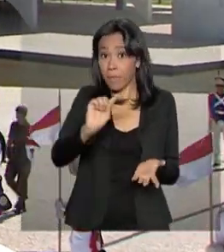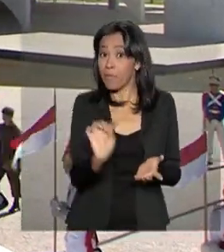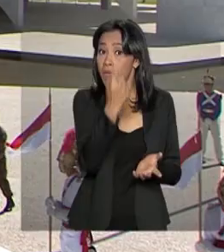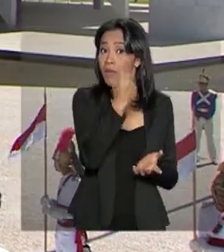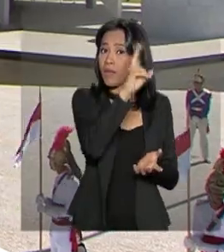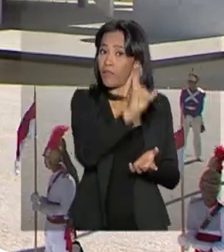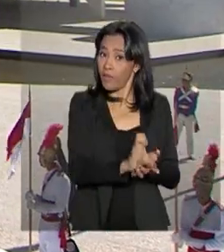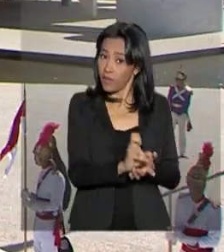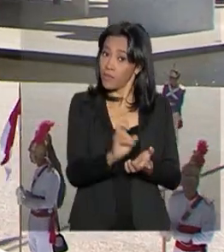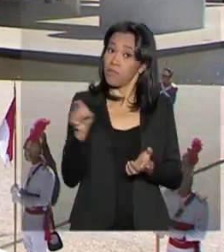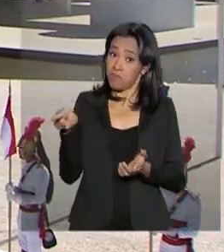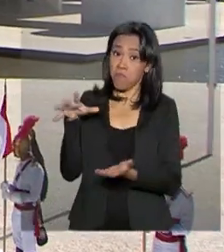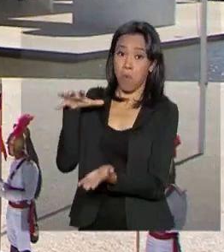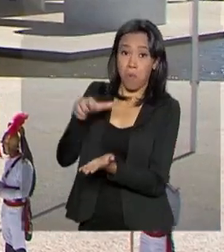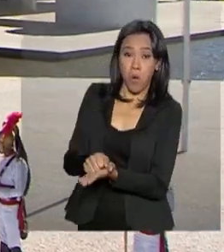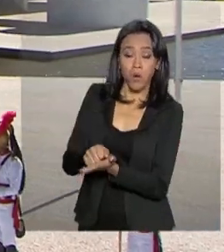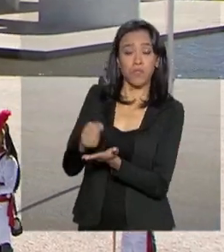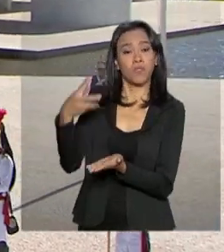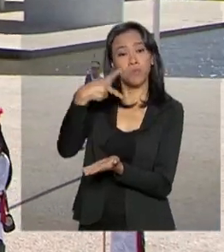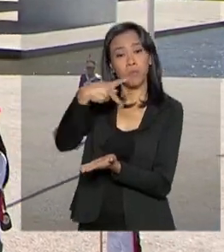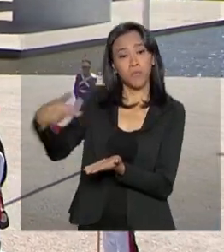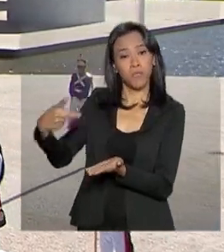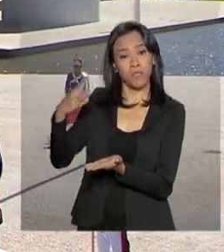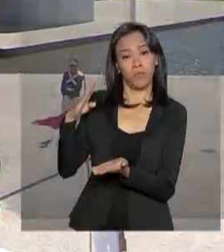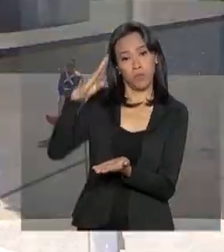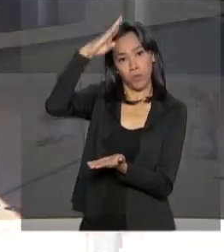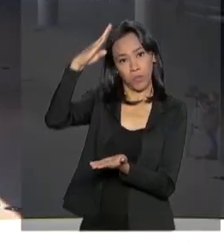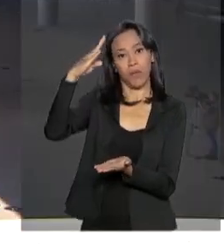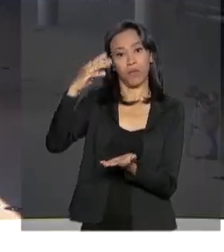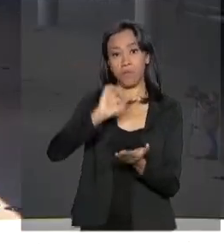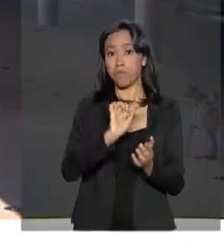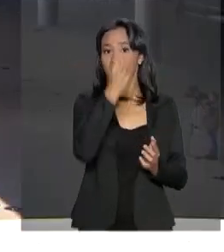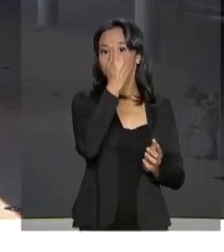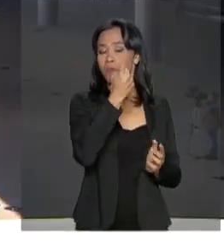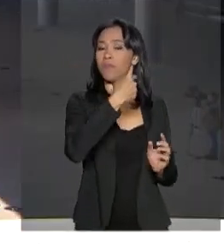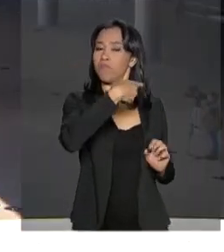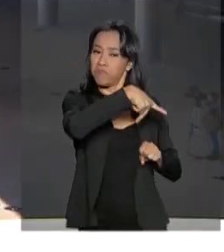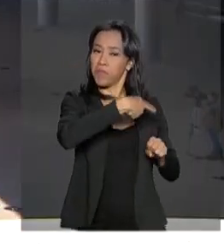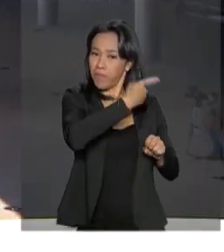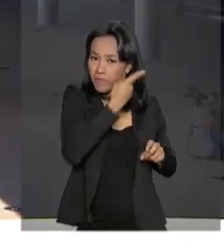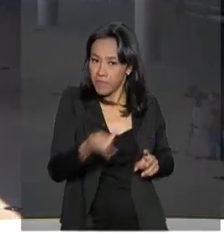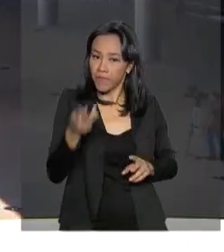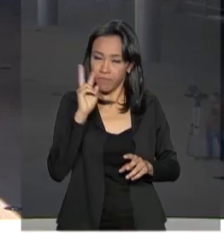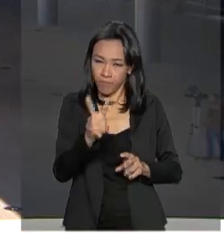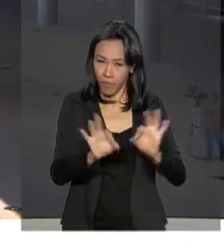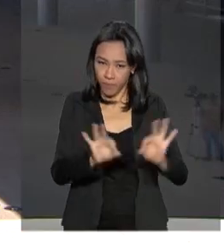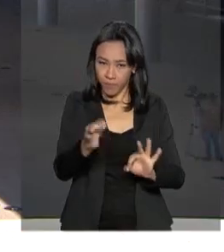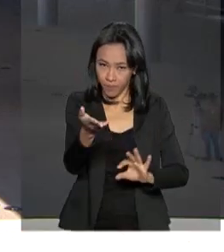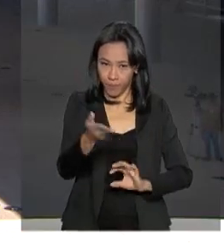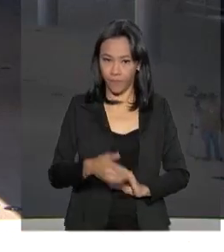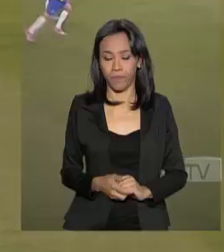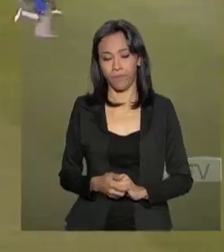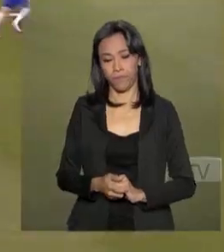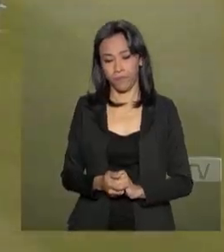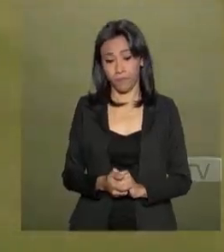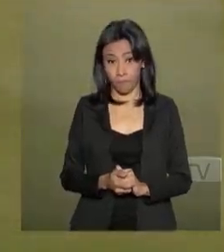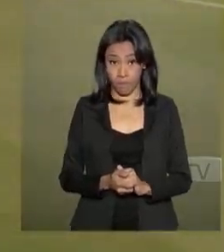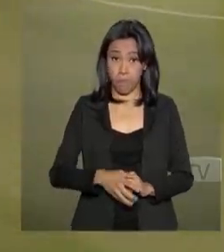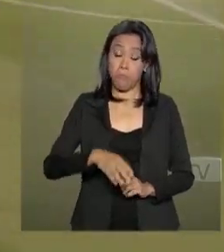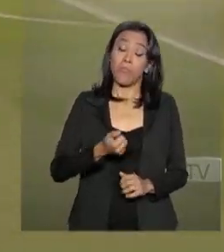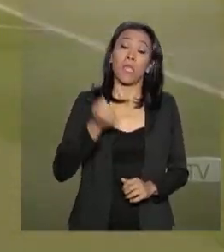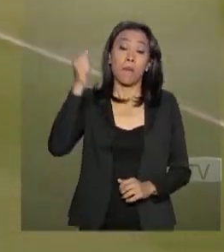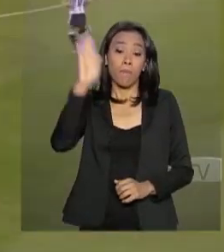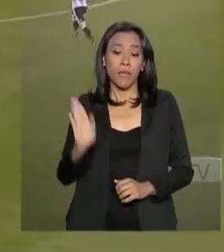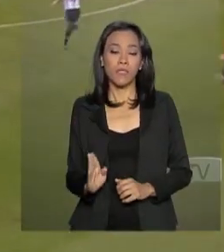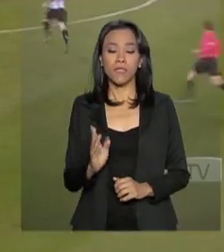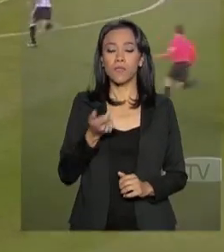ao país desde a posse de Jair Bolsonaro. E a gente preparou uma reportagem para você. Veja. Brasil e